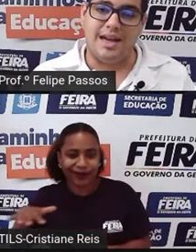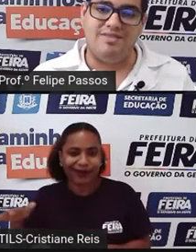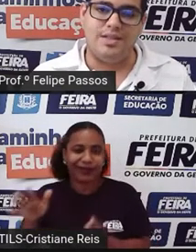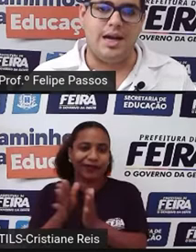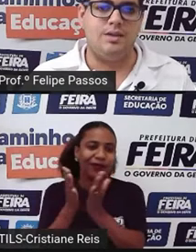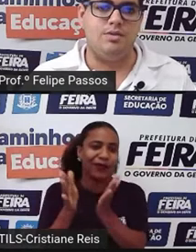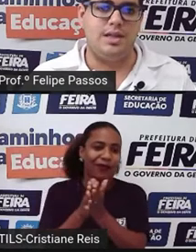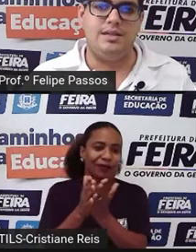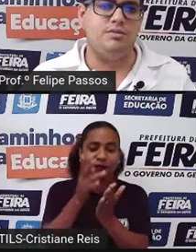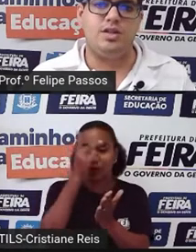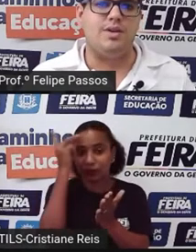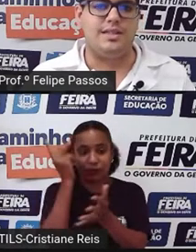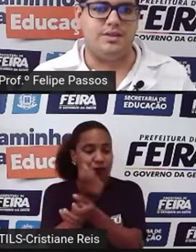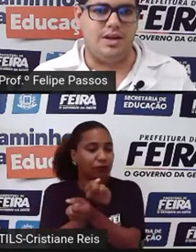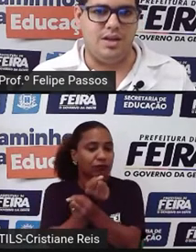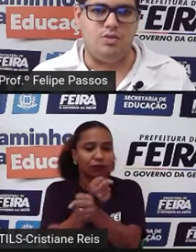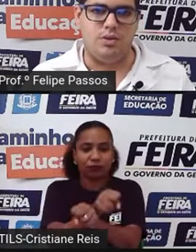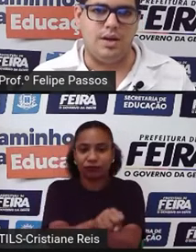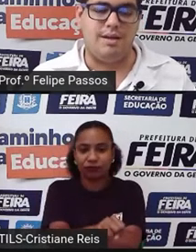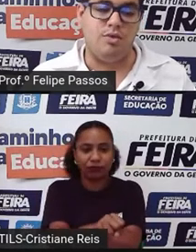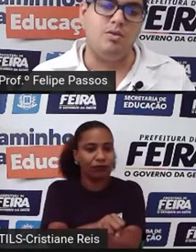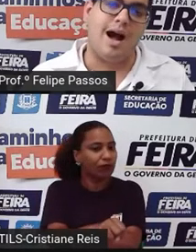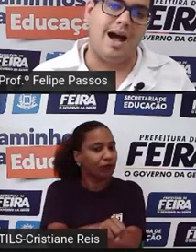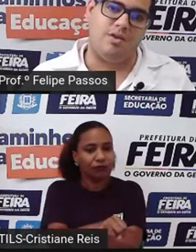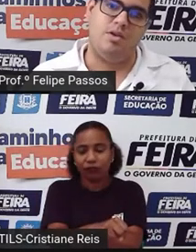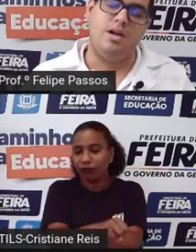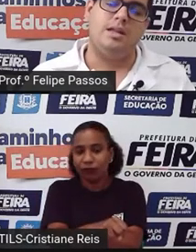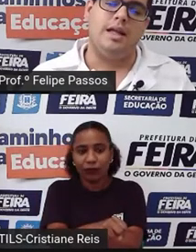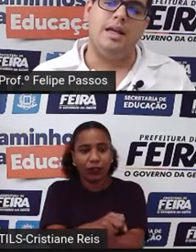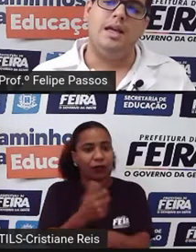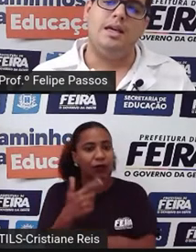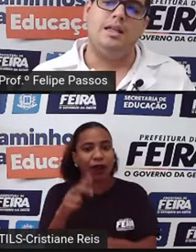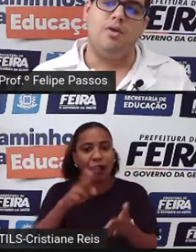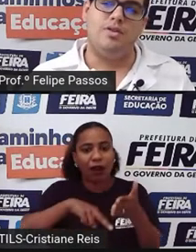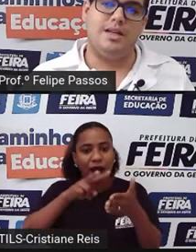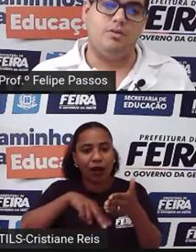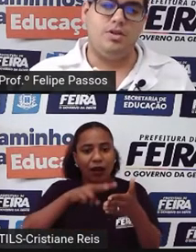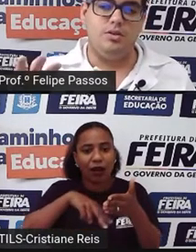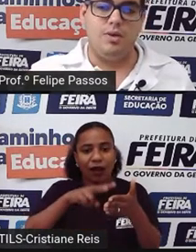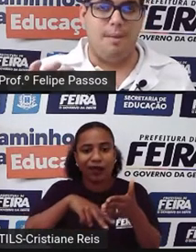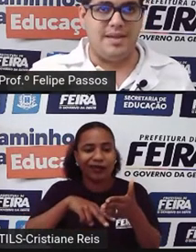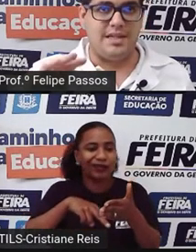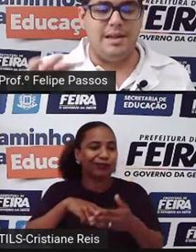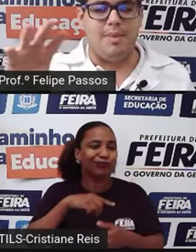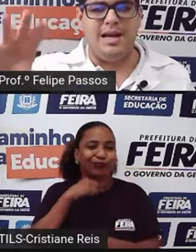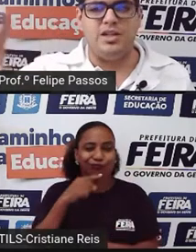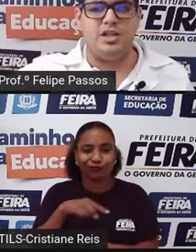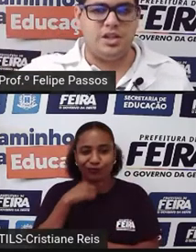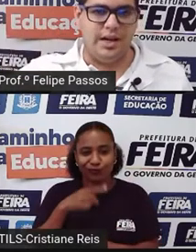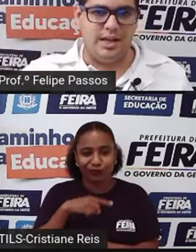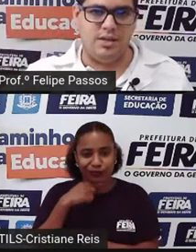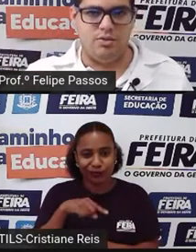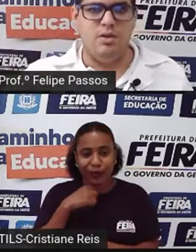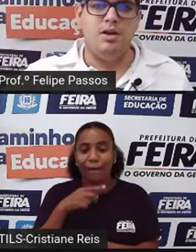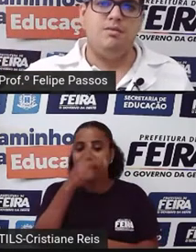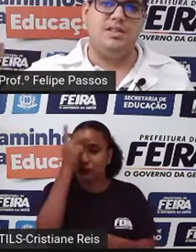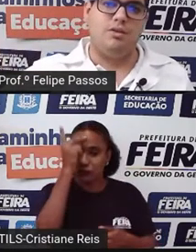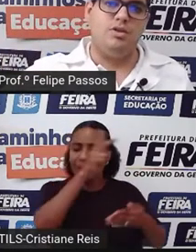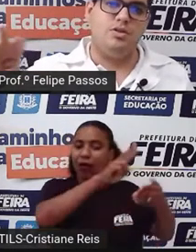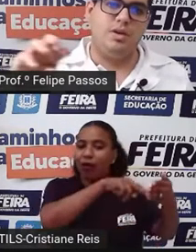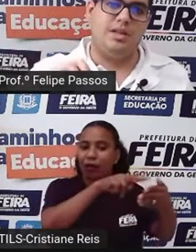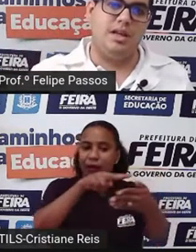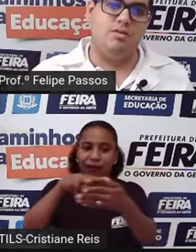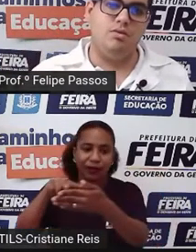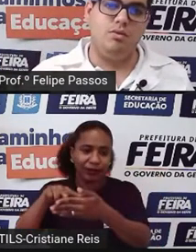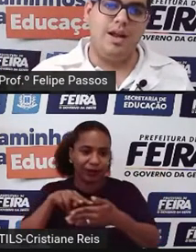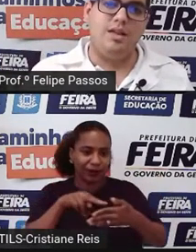escravizados, eles não tinham acesso à leitura. Era muito raro, né? Então, você continua, apesar de ter mais gente lendo, você